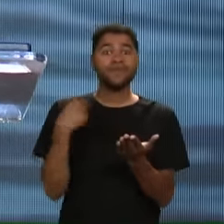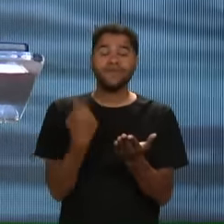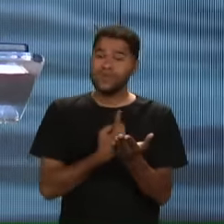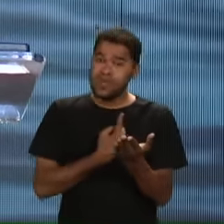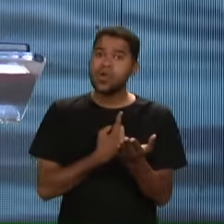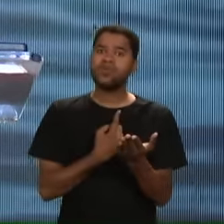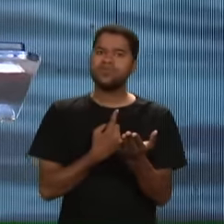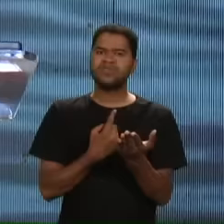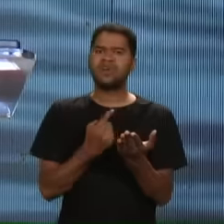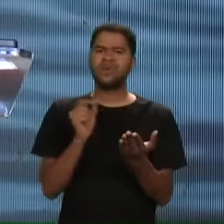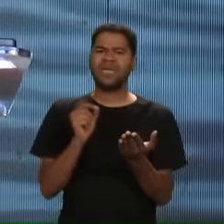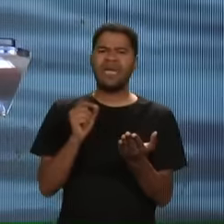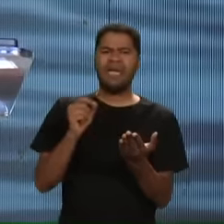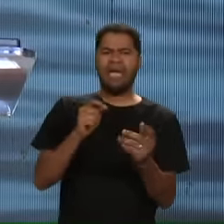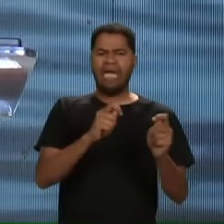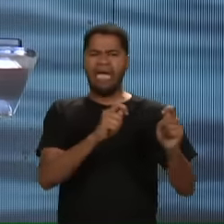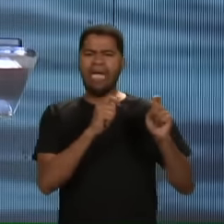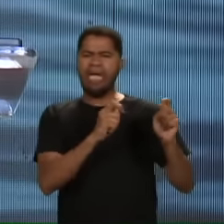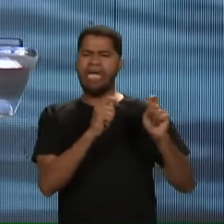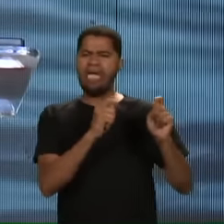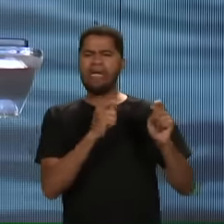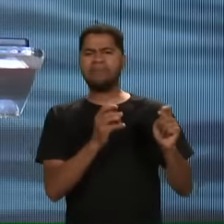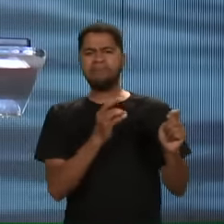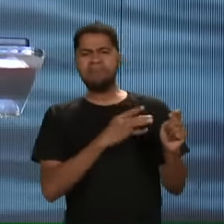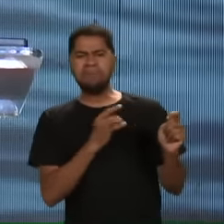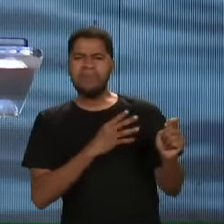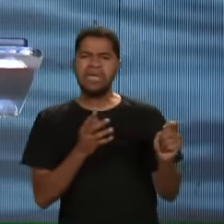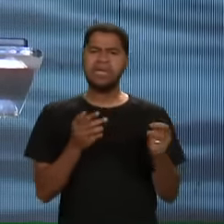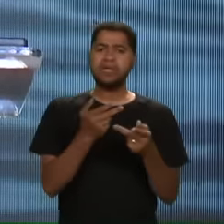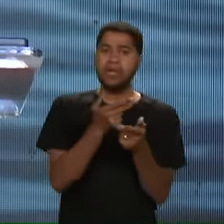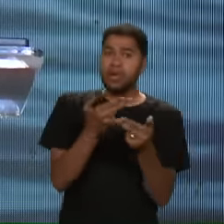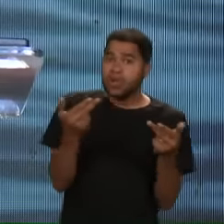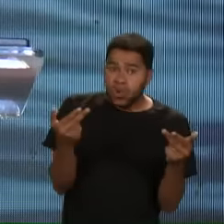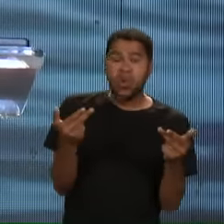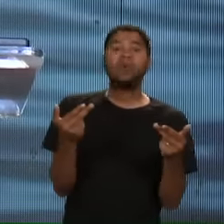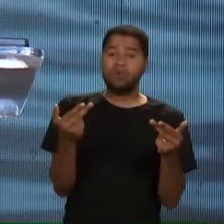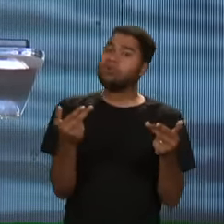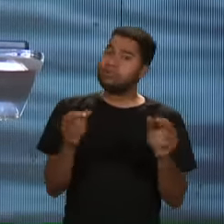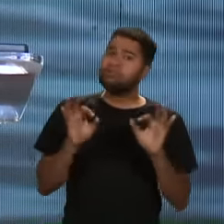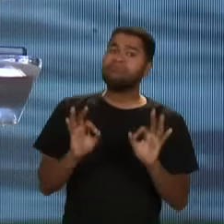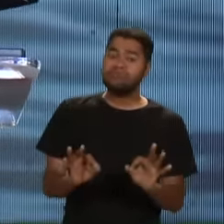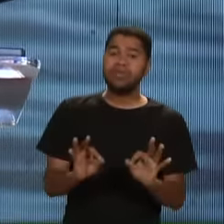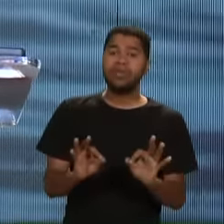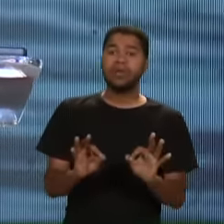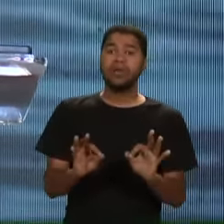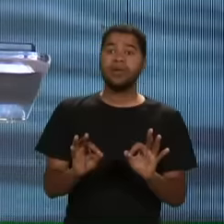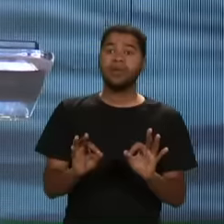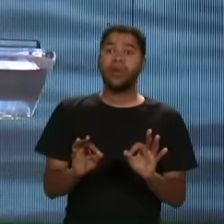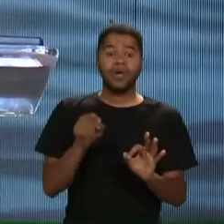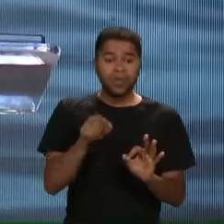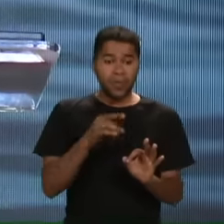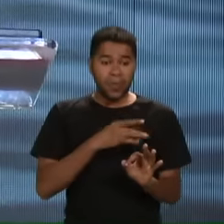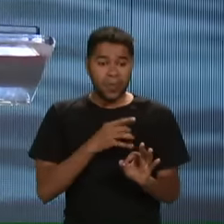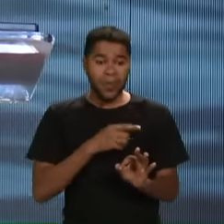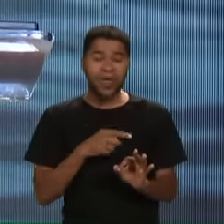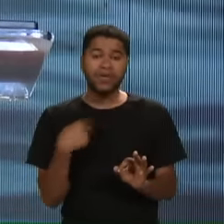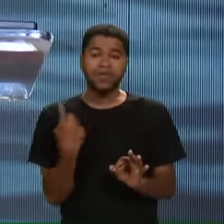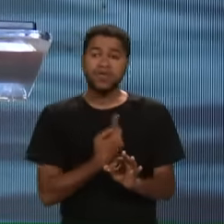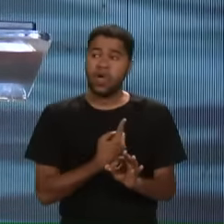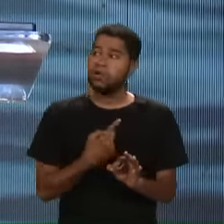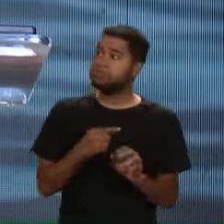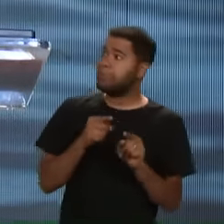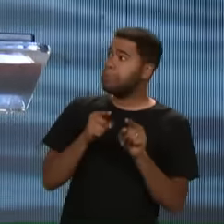que combater a tentação de temer E fazer as coisas mesmo Quando o medo está ali Em nossa